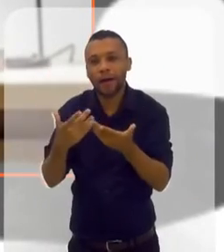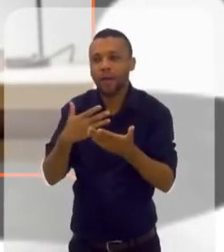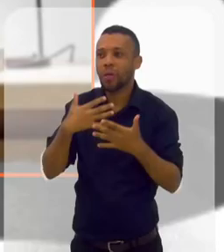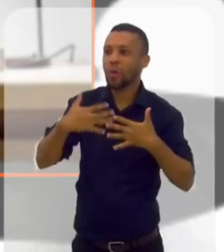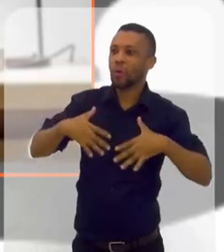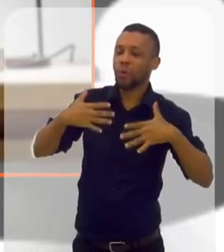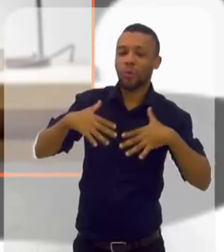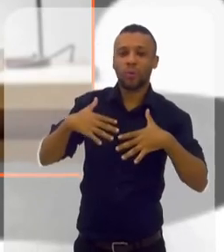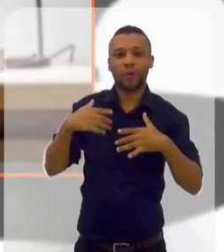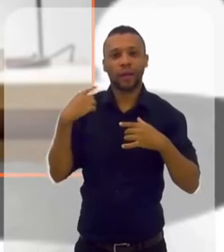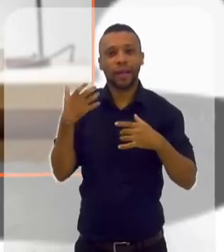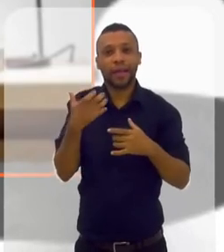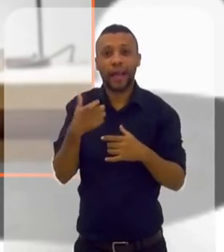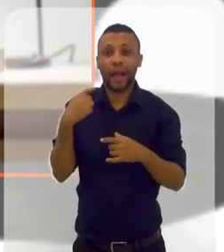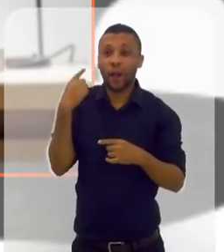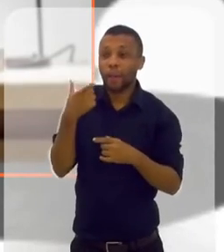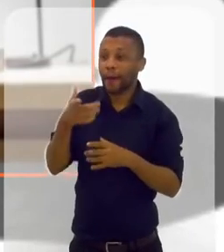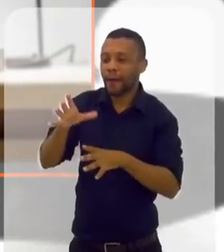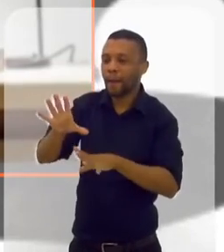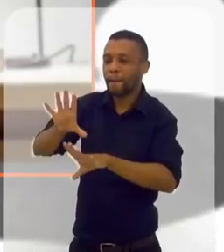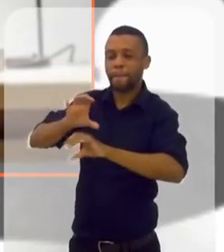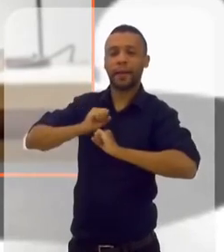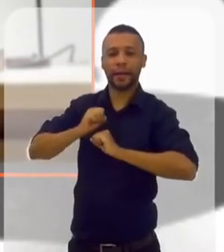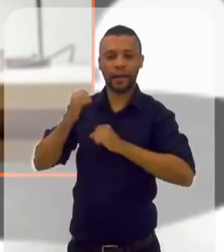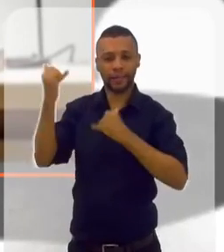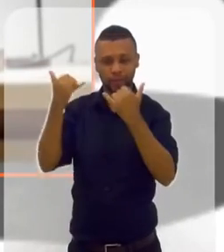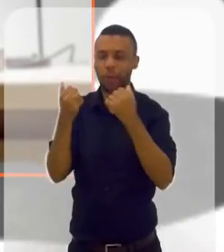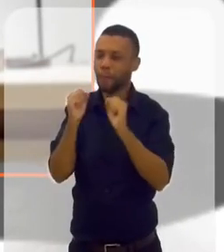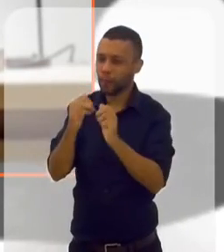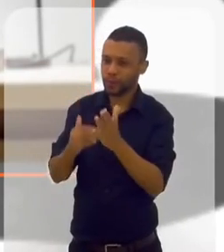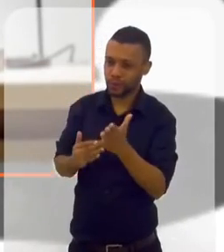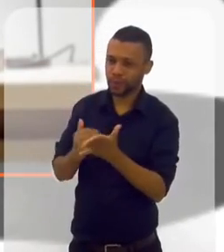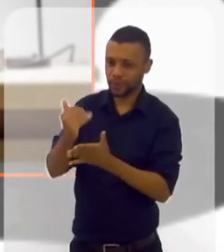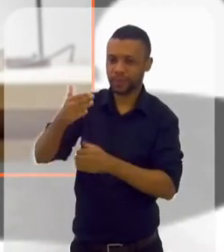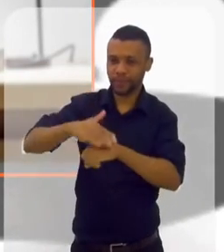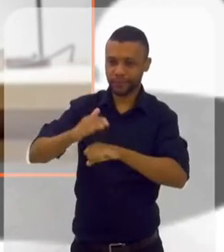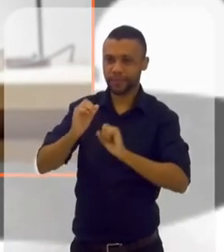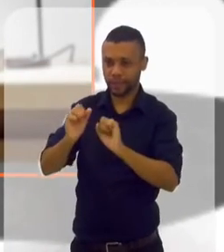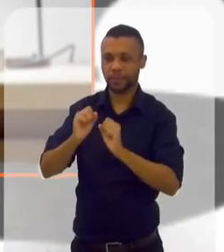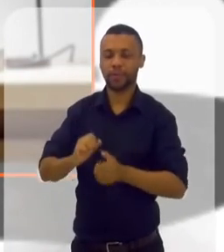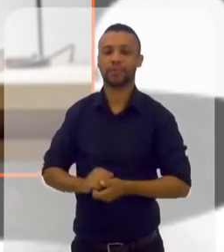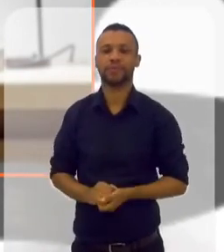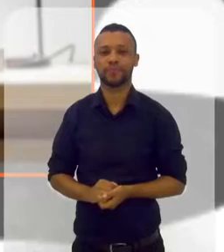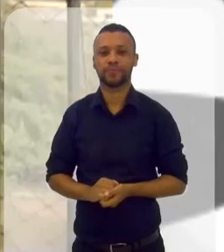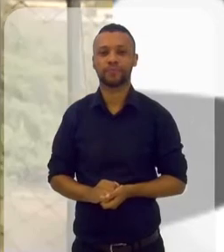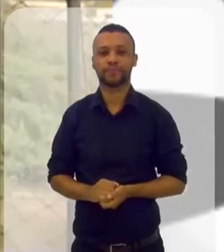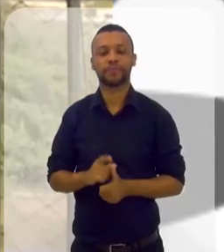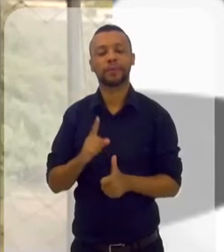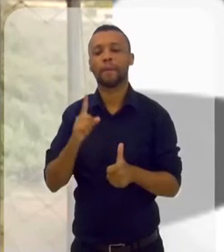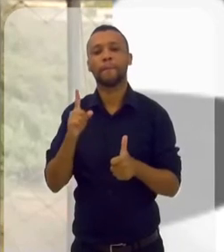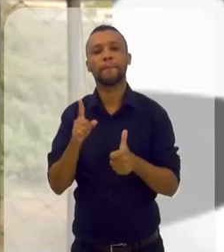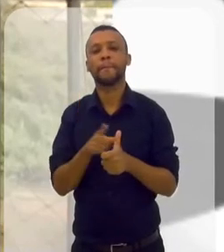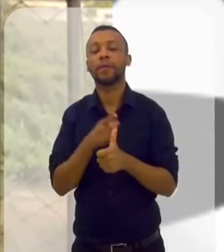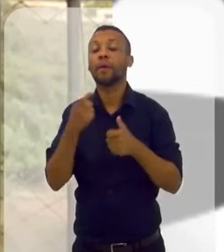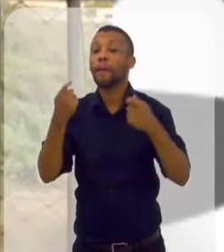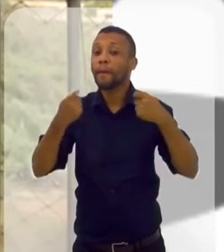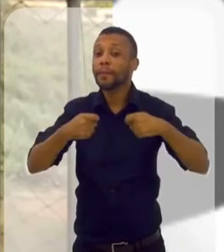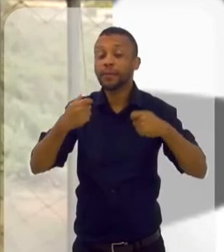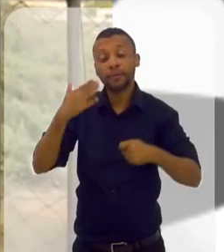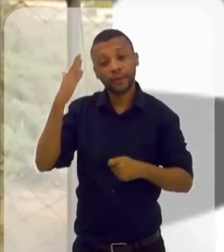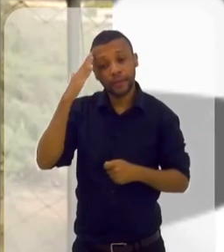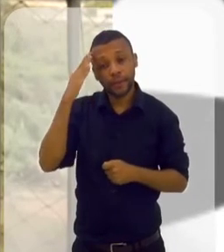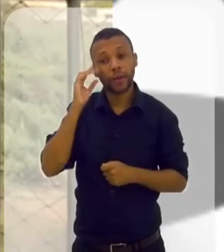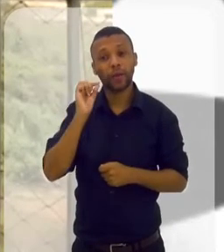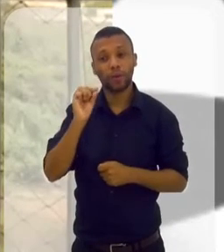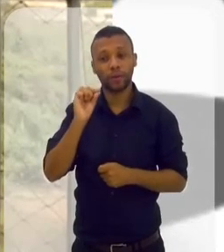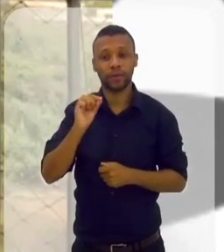guardanapo no pescoço, louco para se abastecer dessa informação. Você já pode começar. Então, vamos lá. Em primeiro lugar, eu